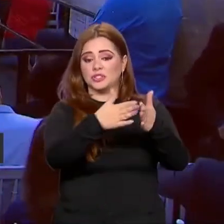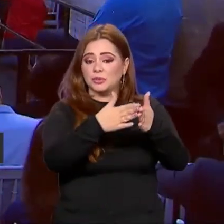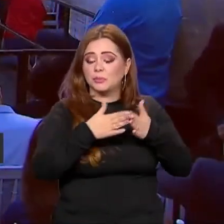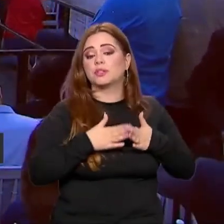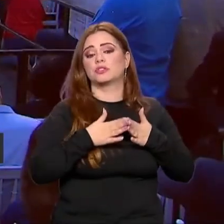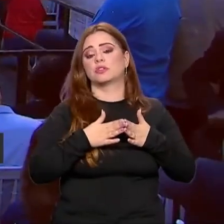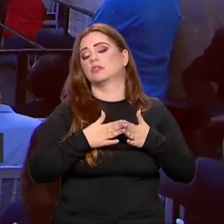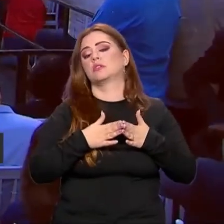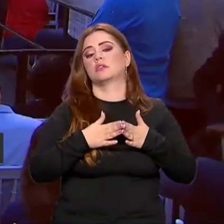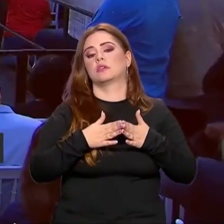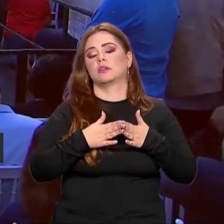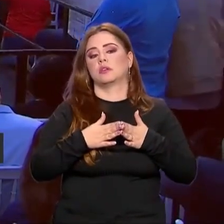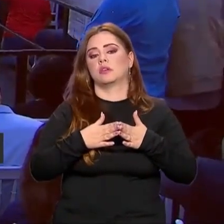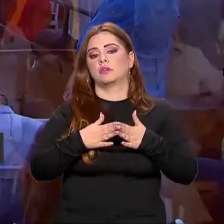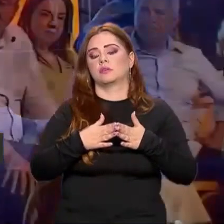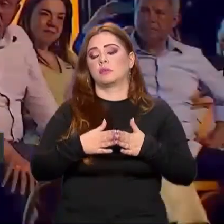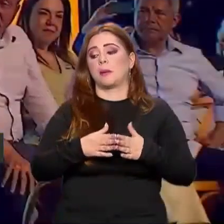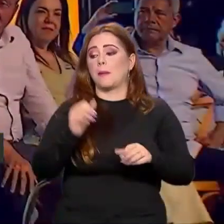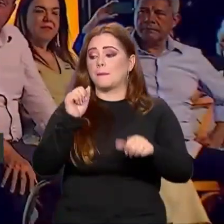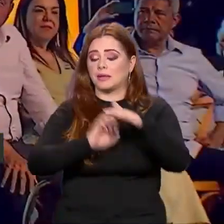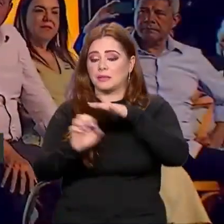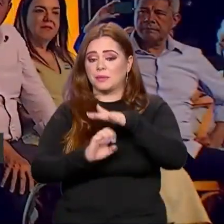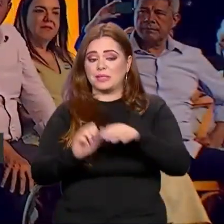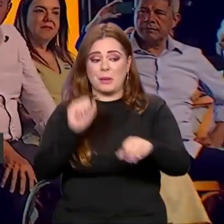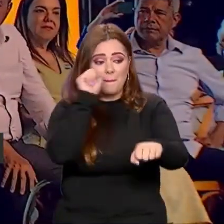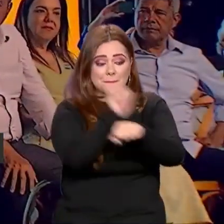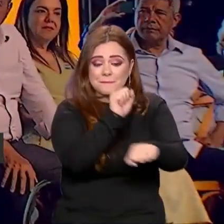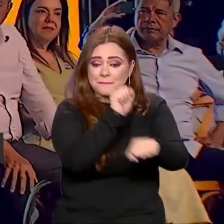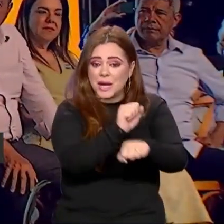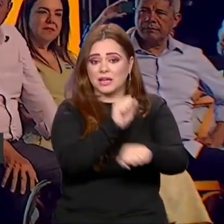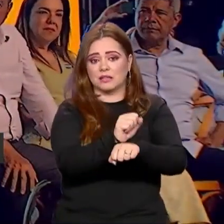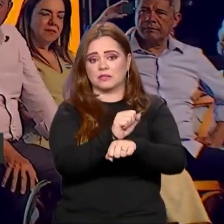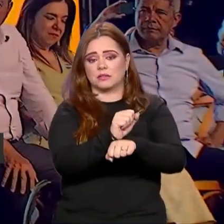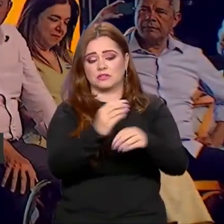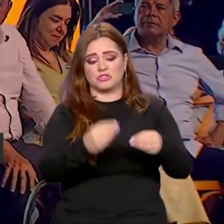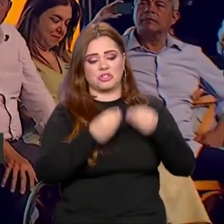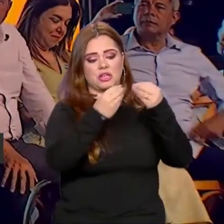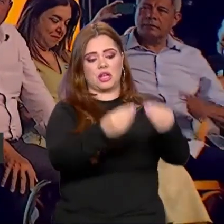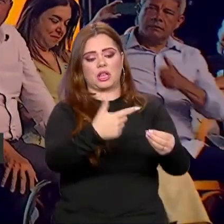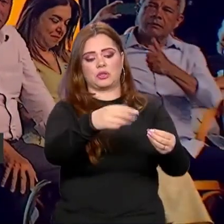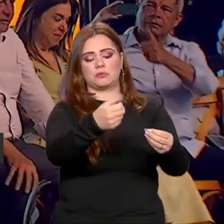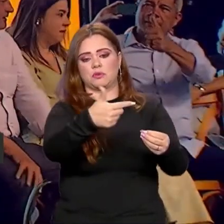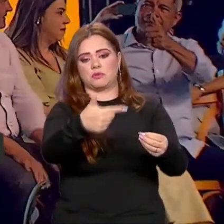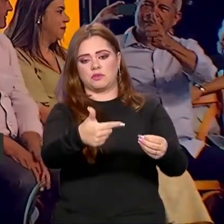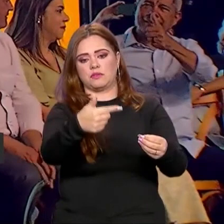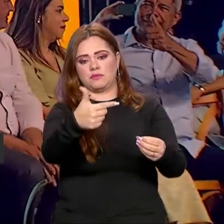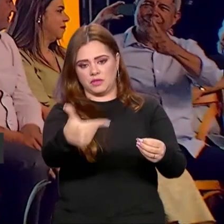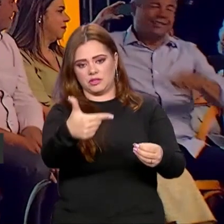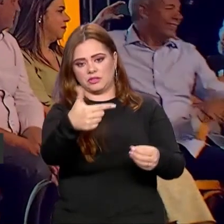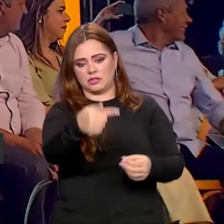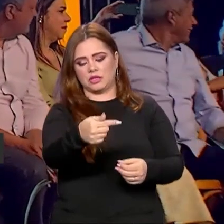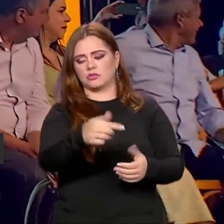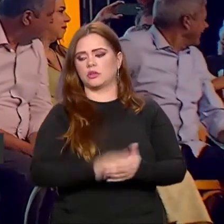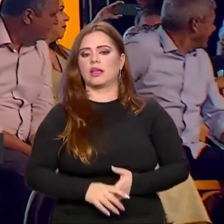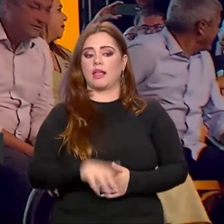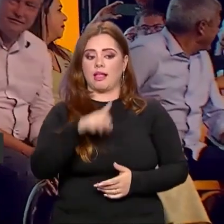que estão nessa emprestada, parem de dizer que vão entregar ela em 2027. Vocês têm que entregar ela antes